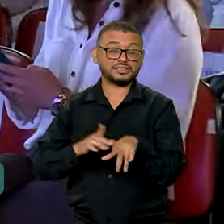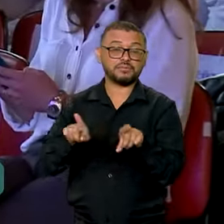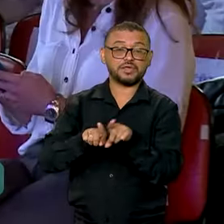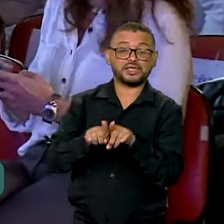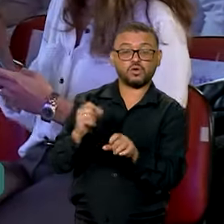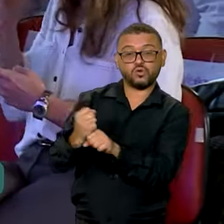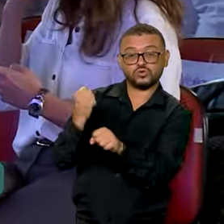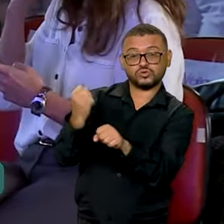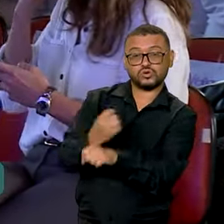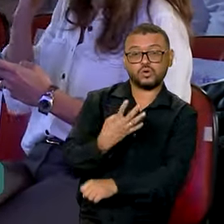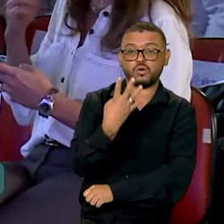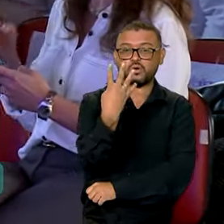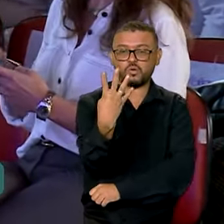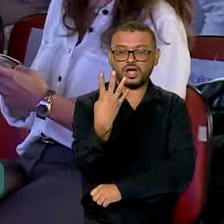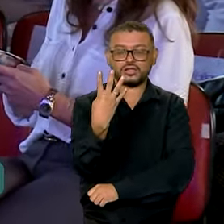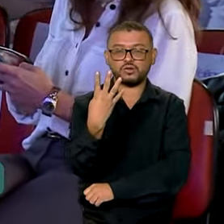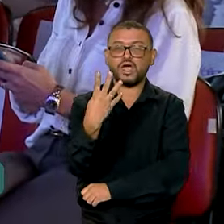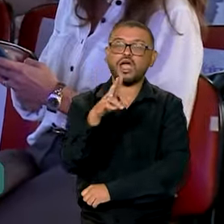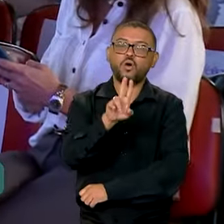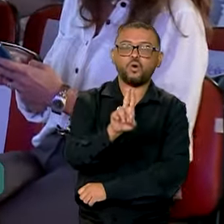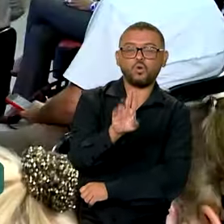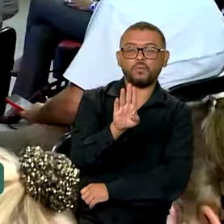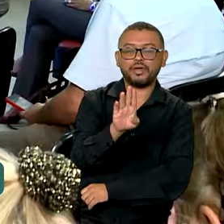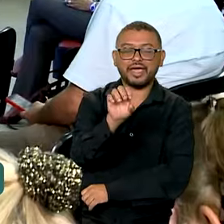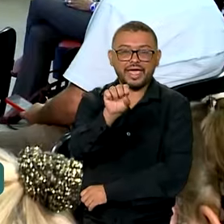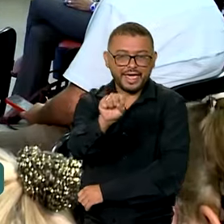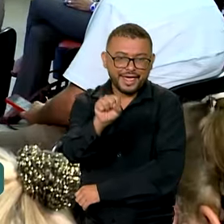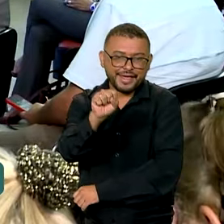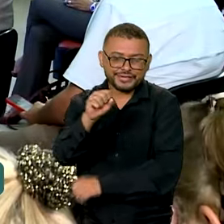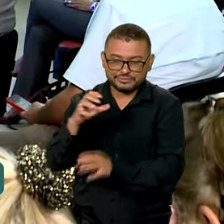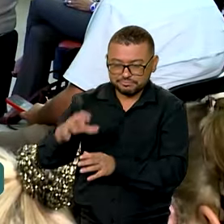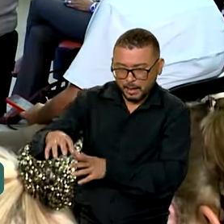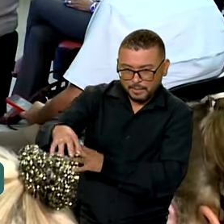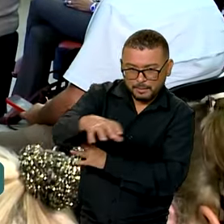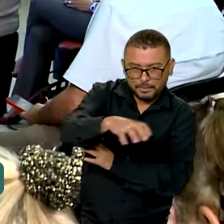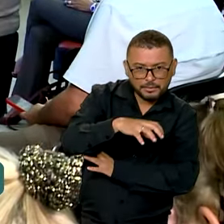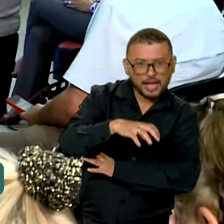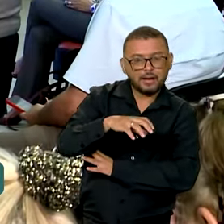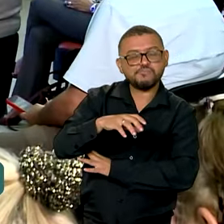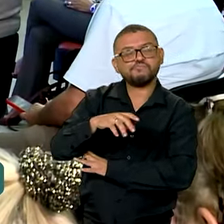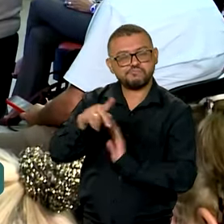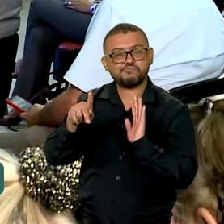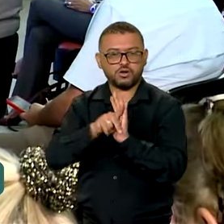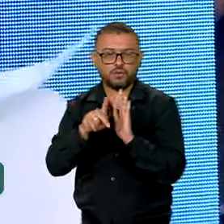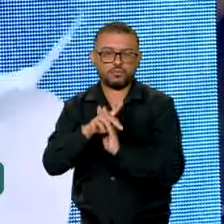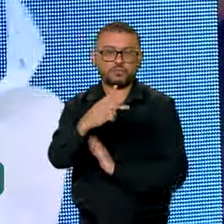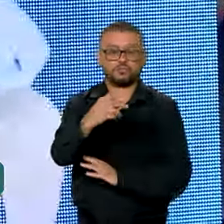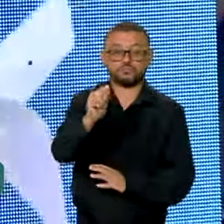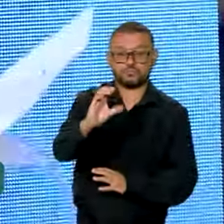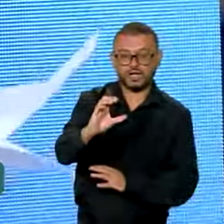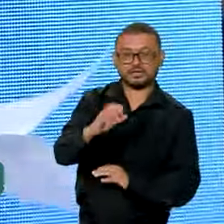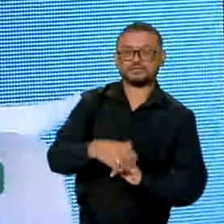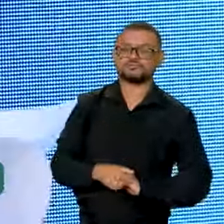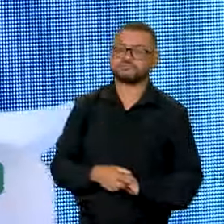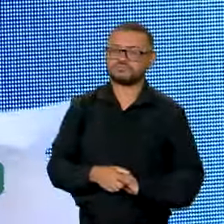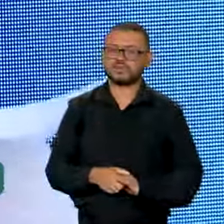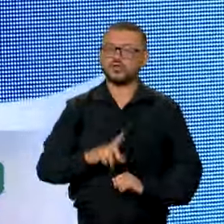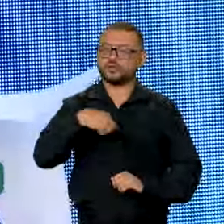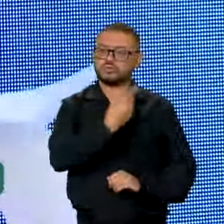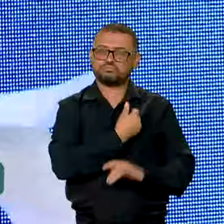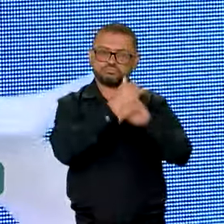construção de mais quatro UBSs em outros municípios da região, também por meio do PAC. Nós estamos também